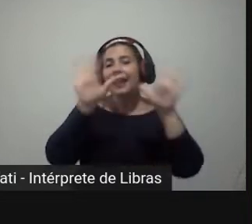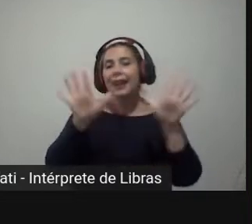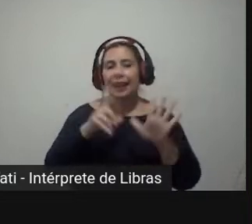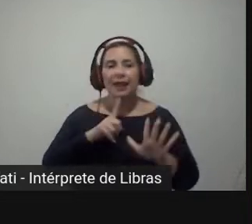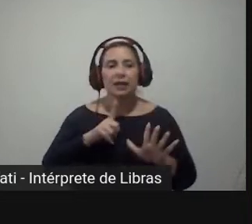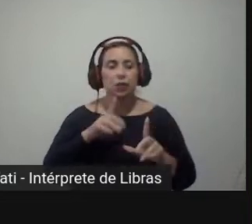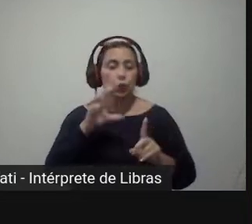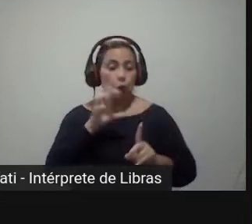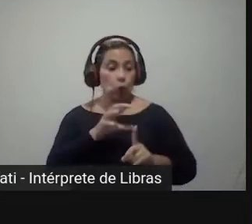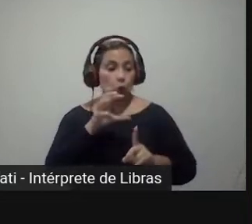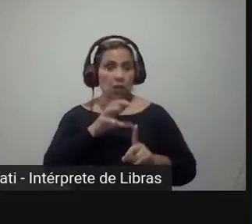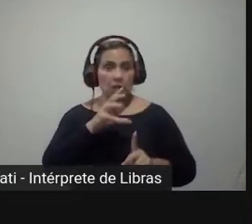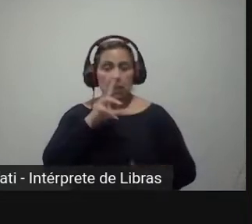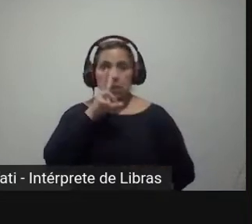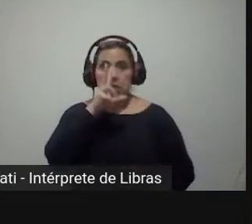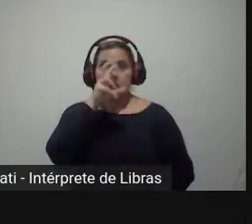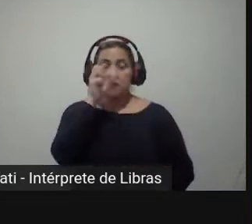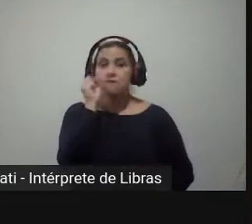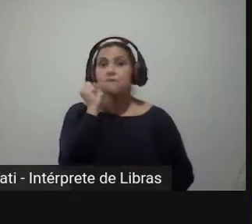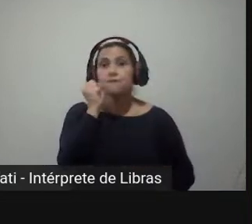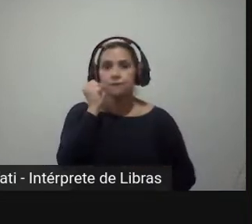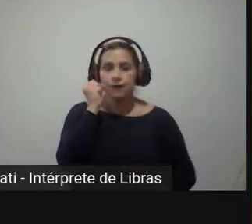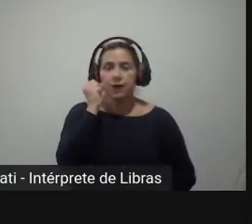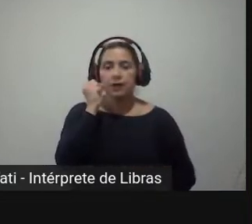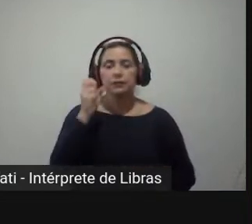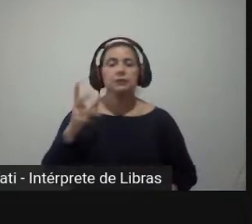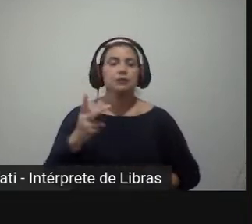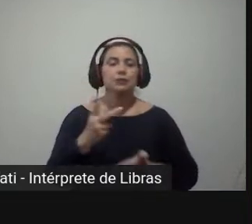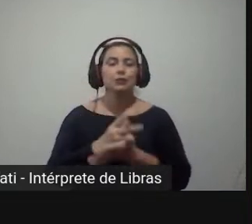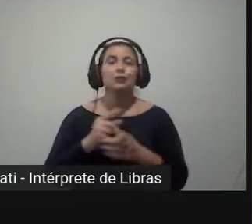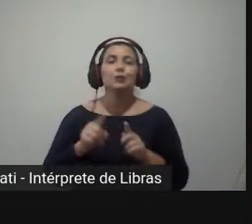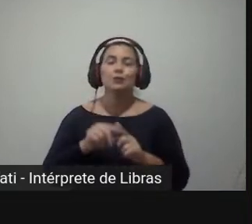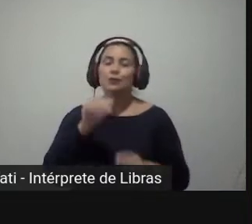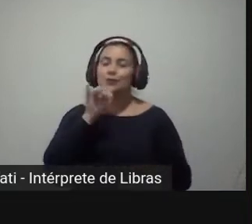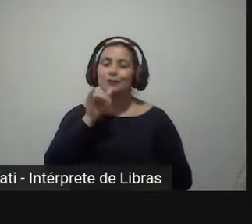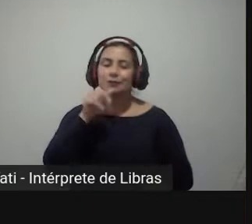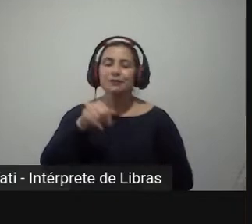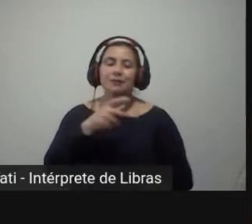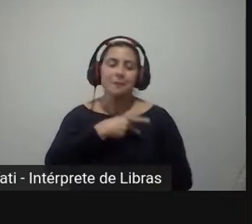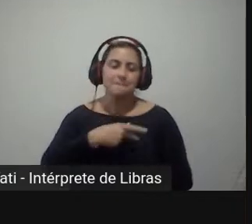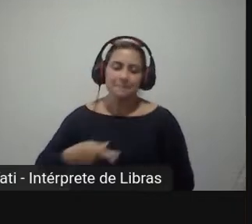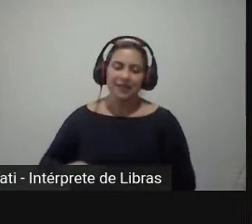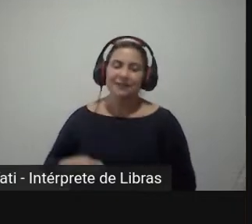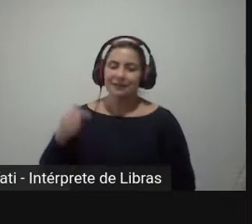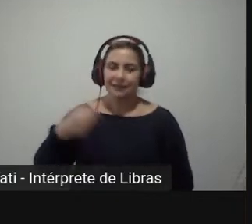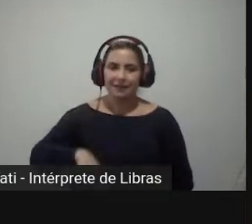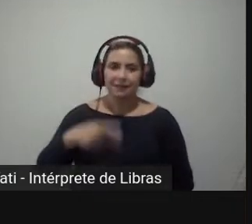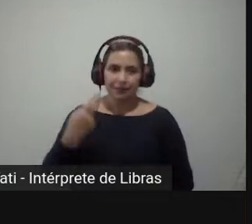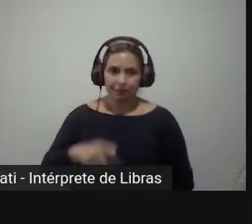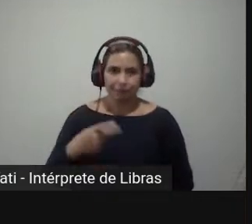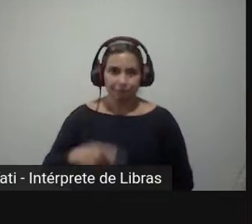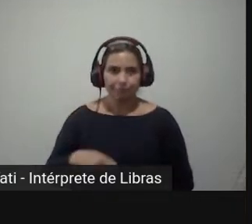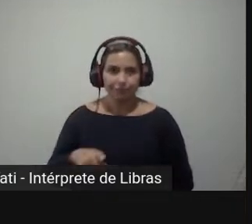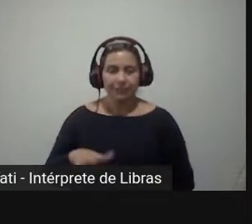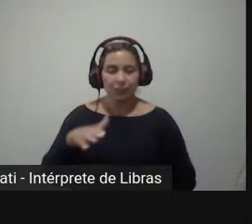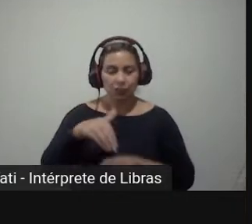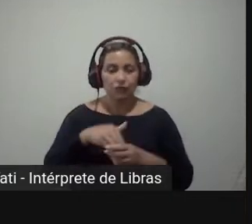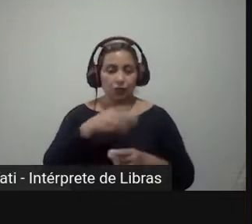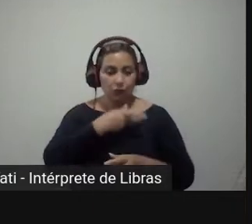esse efeito forte, a tendência num sistema presidencialista como o nosso, cujas disputas são bem